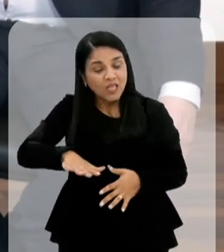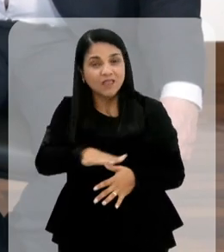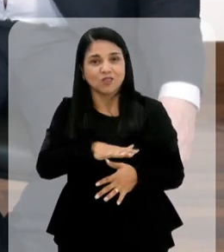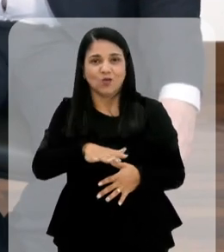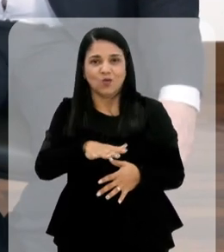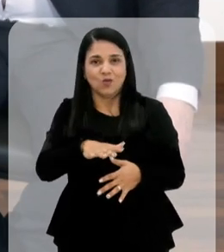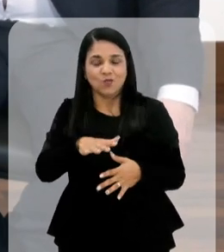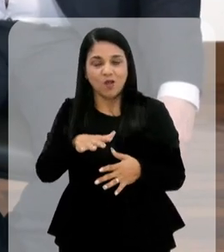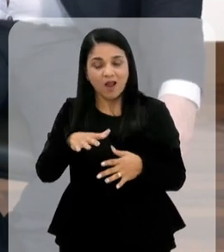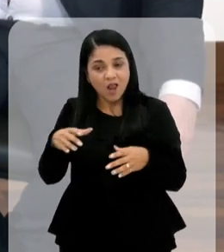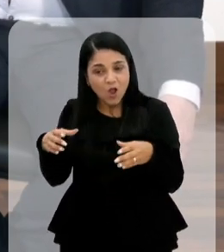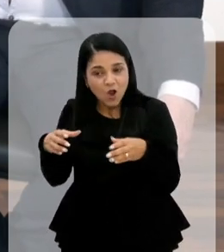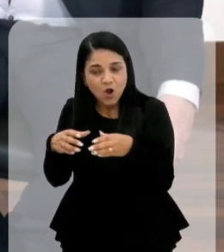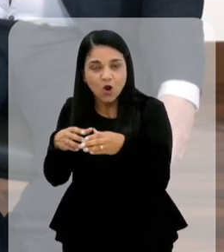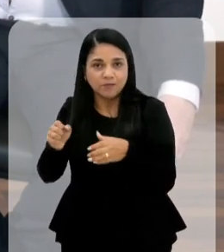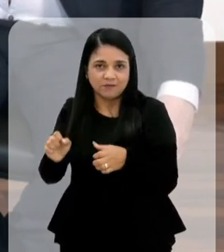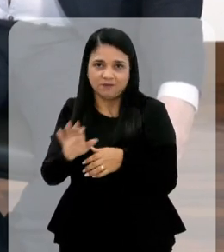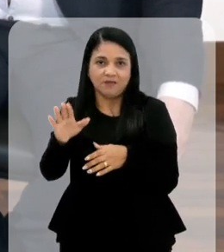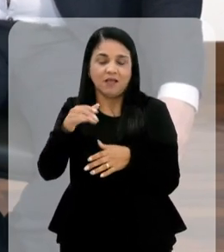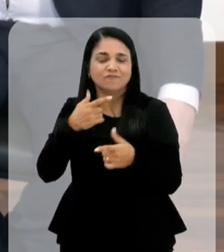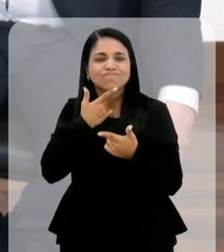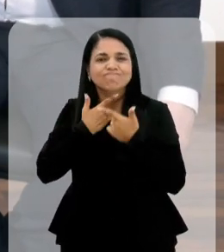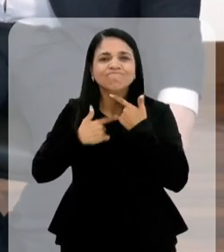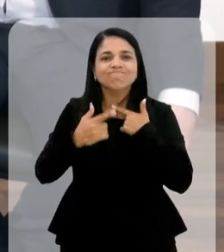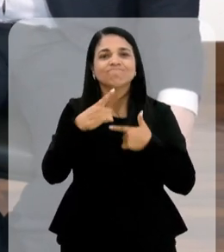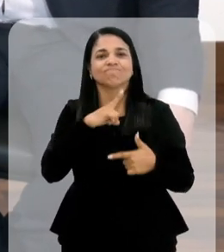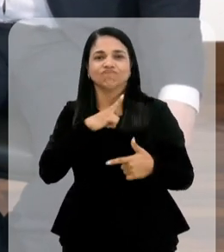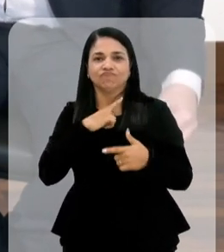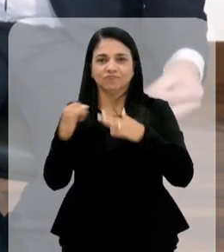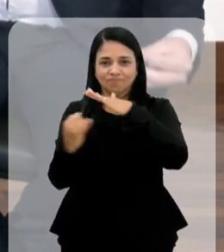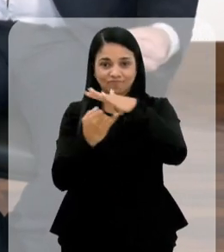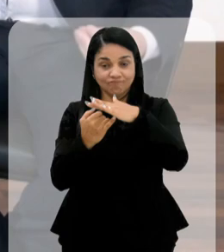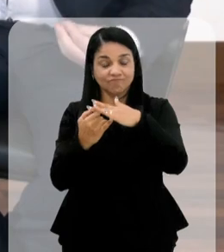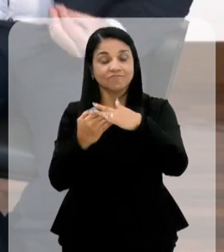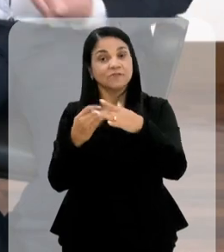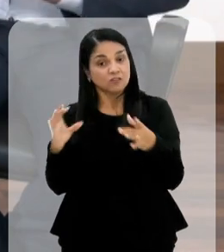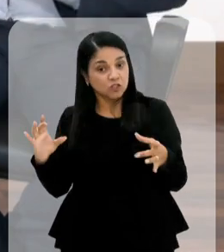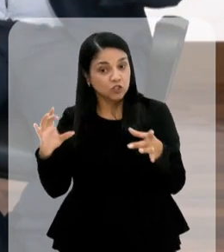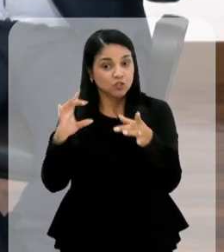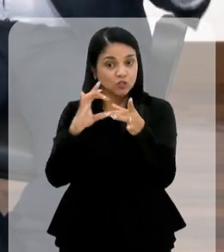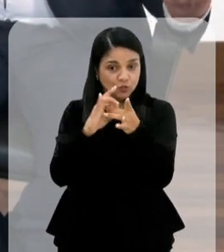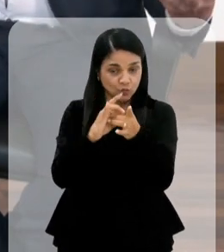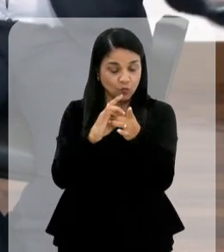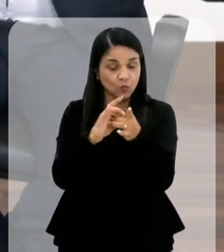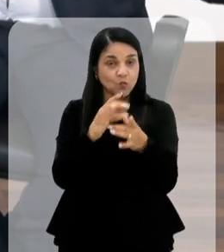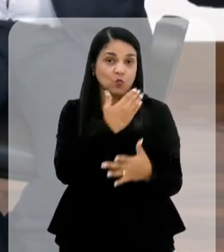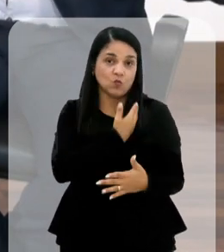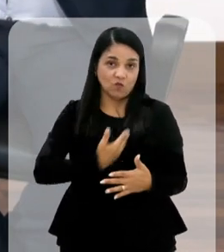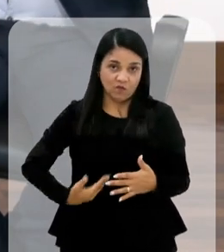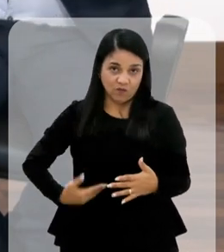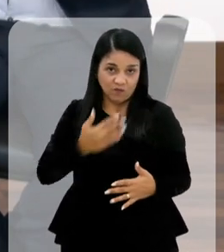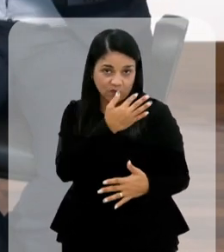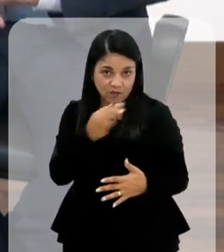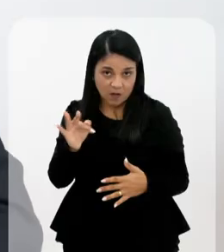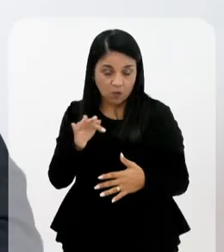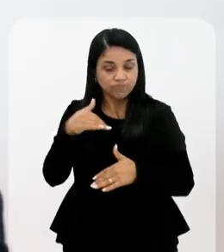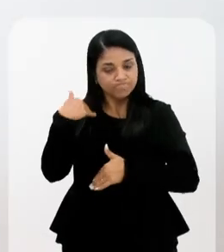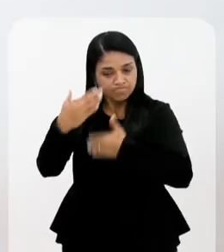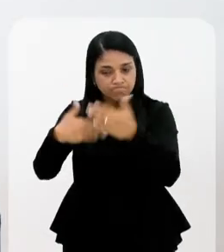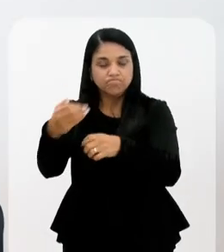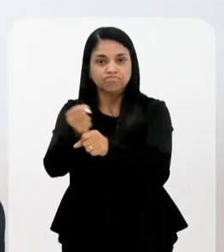é isso, é o território. Então, assim, aquela comunidade, ela já almejava isso e aí juntamos a fome com a vontade de comer para a gente conseguir